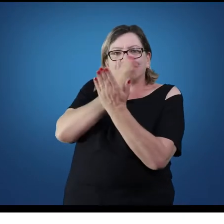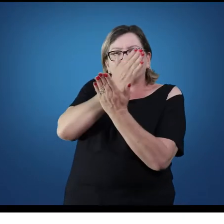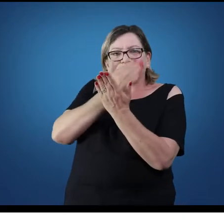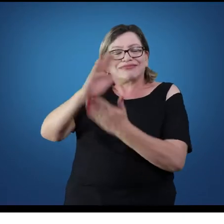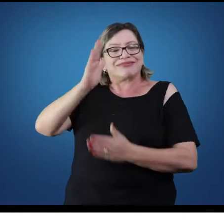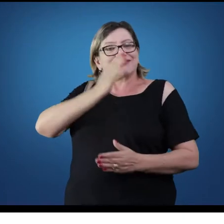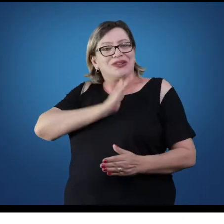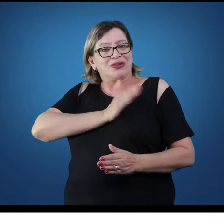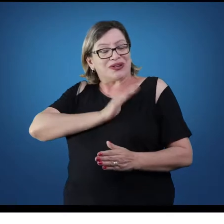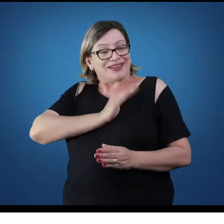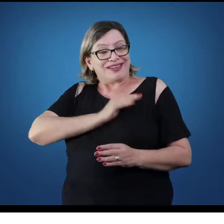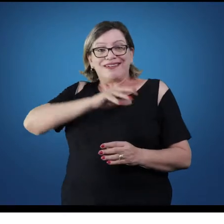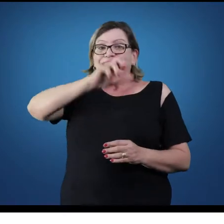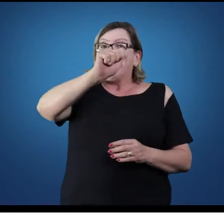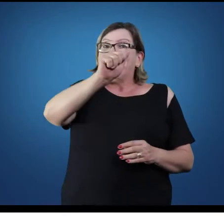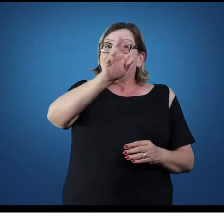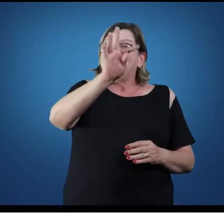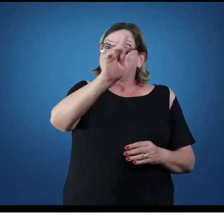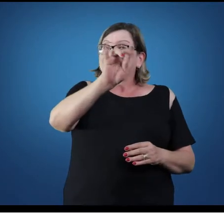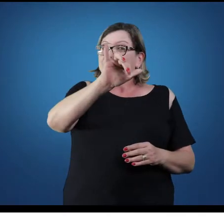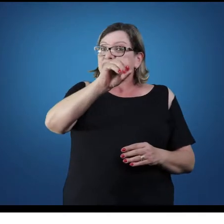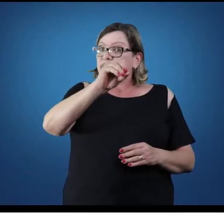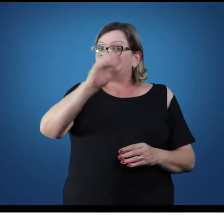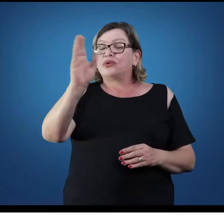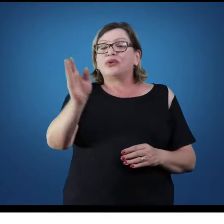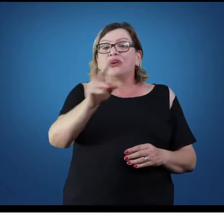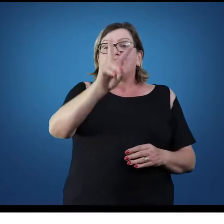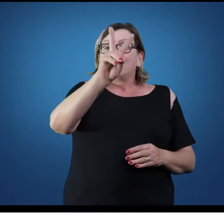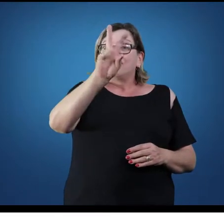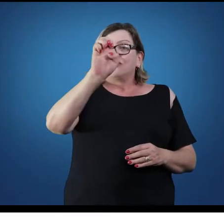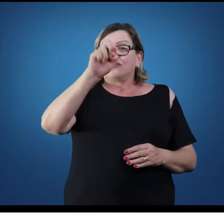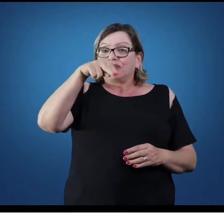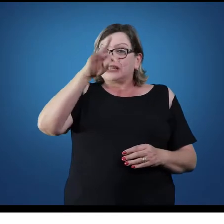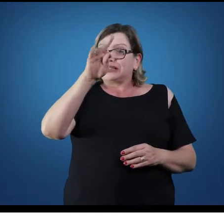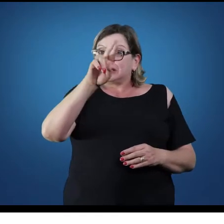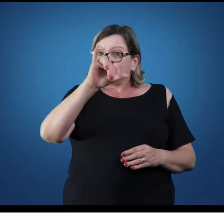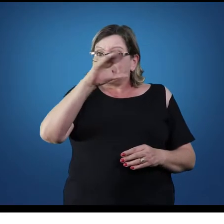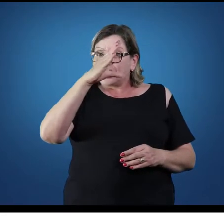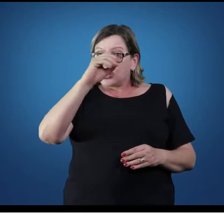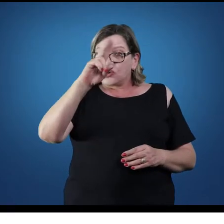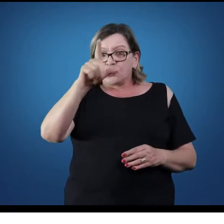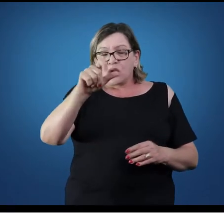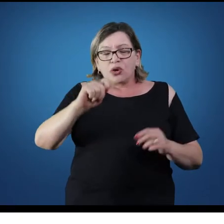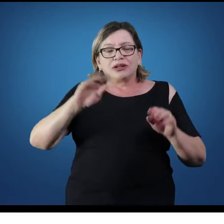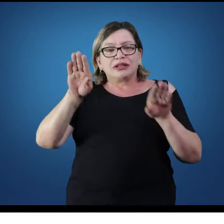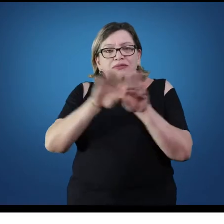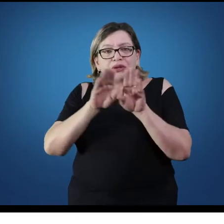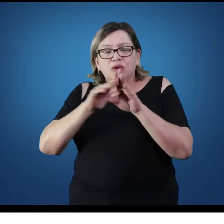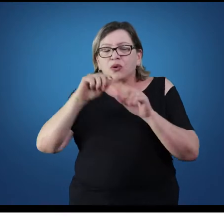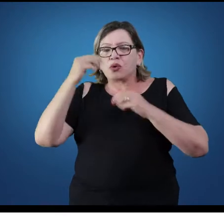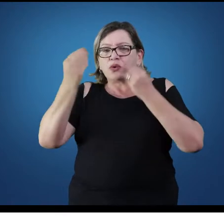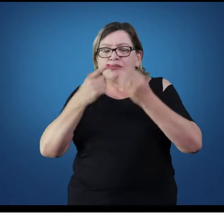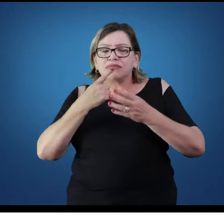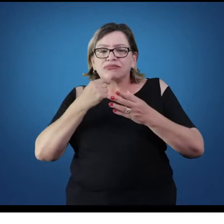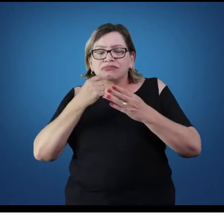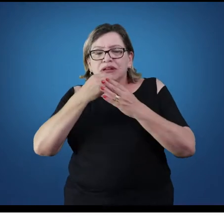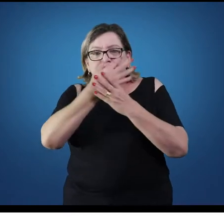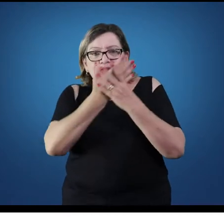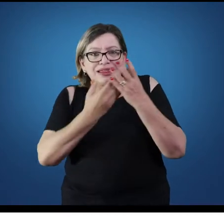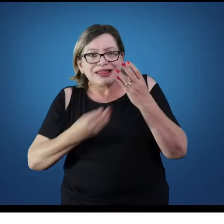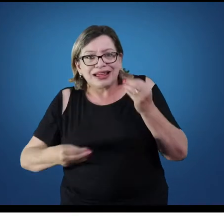são responsáveis aí diretamente pela projeção sanguínea para o nosso corpo, seja a válvula